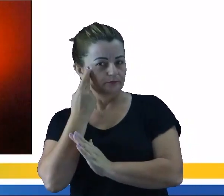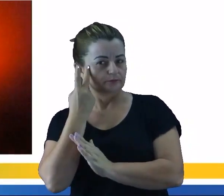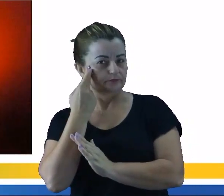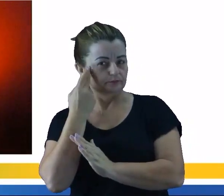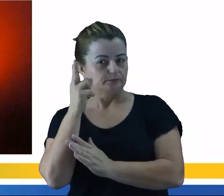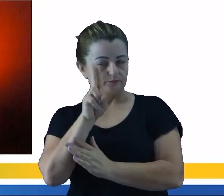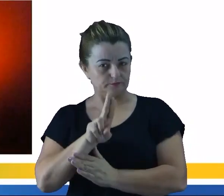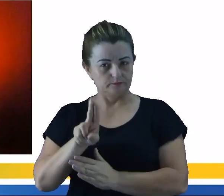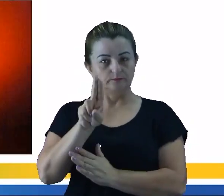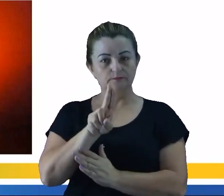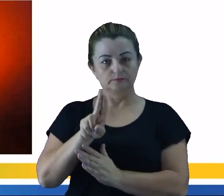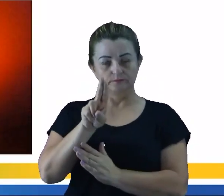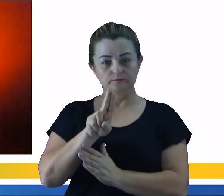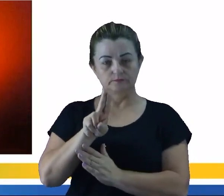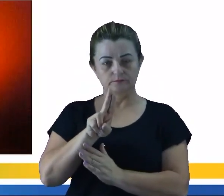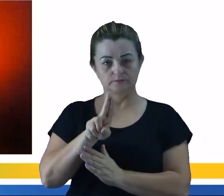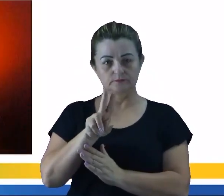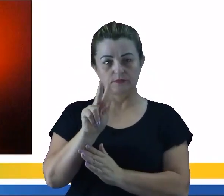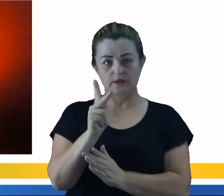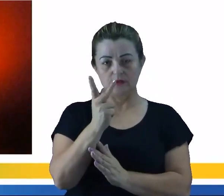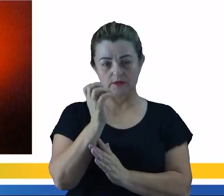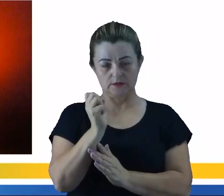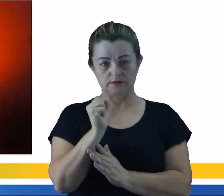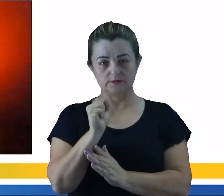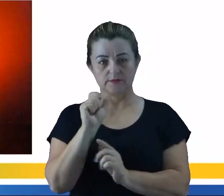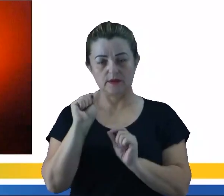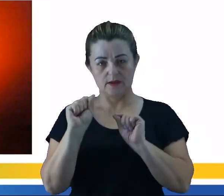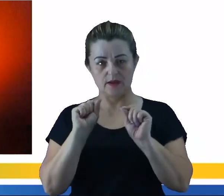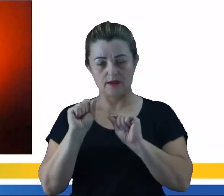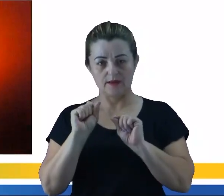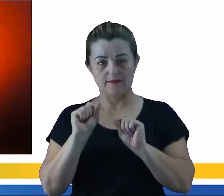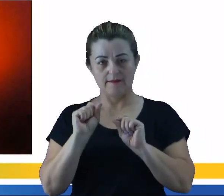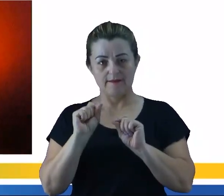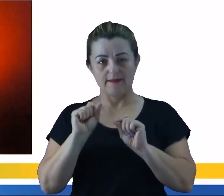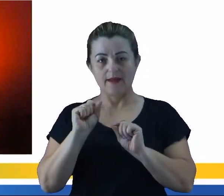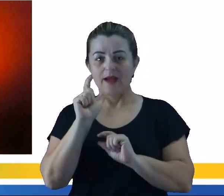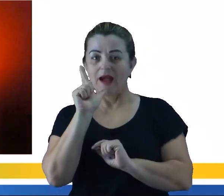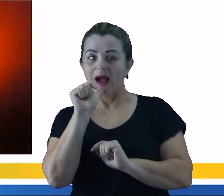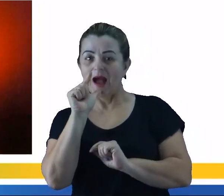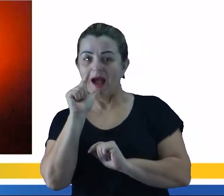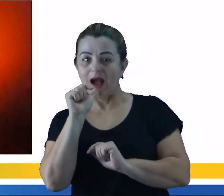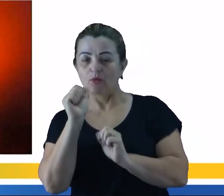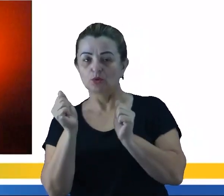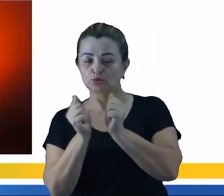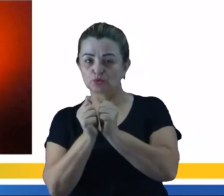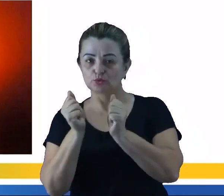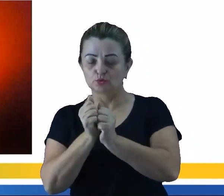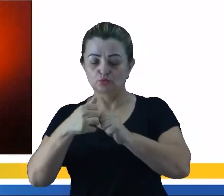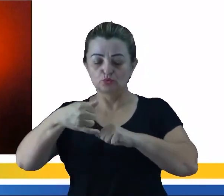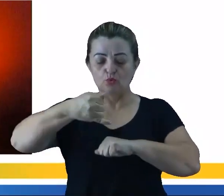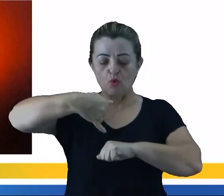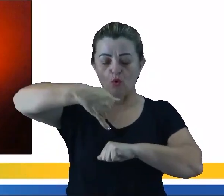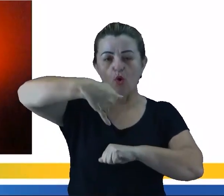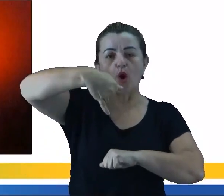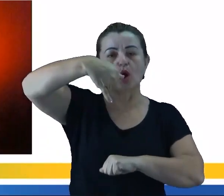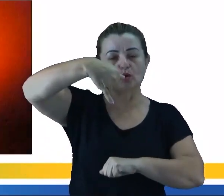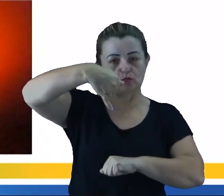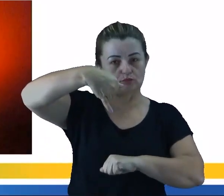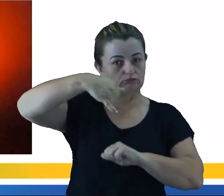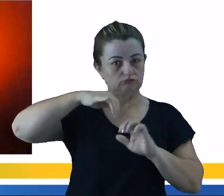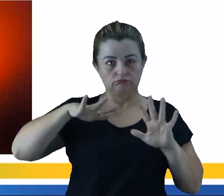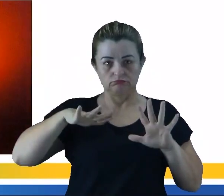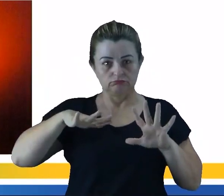costuma utilizar muito ali pra mistura heterogênea, é essa mistura de água e óleo, né, elas não se misturam e vão formar